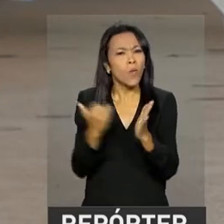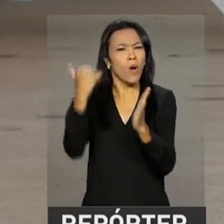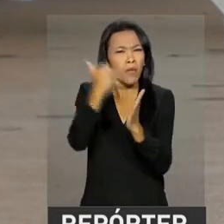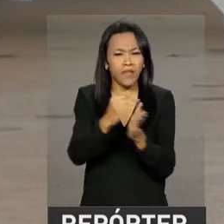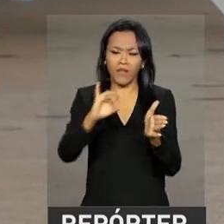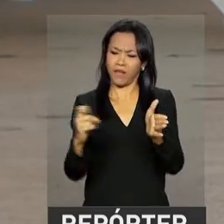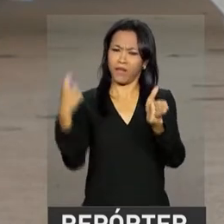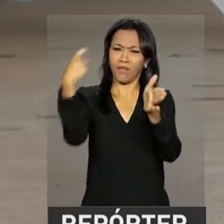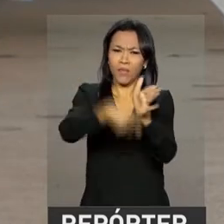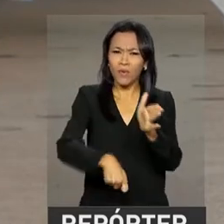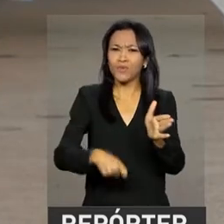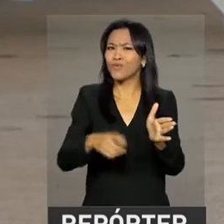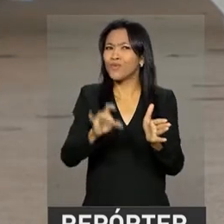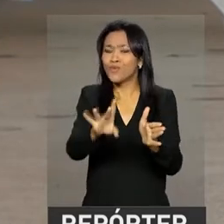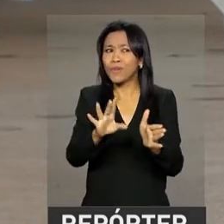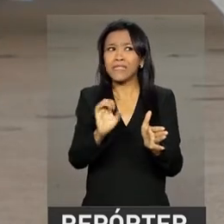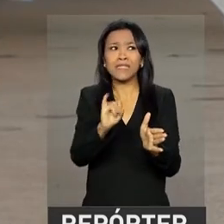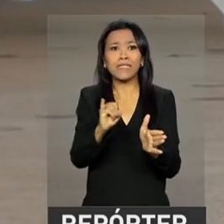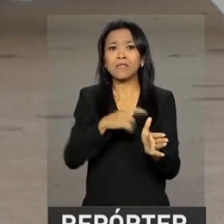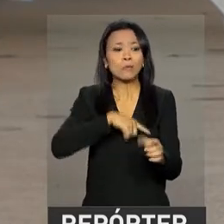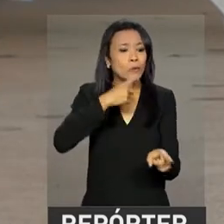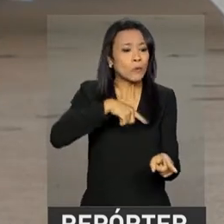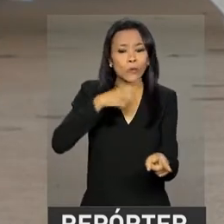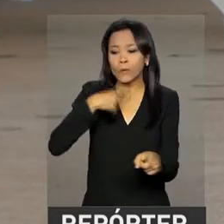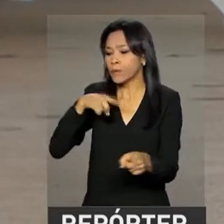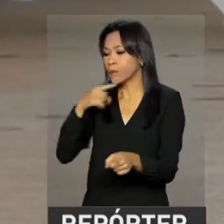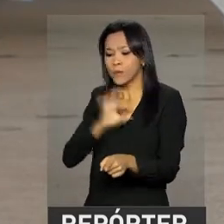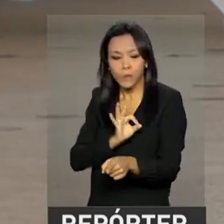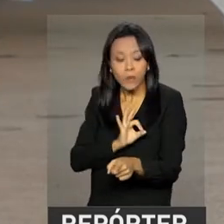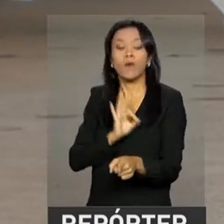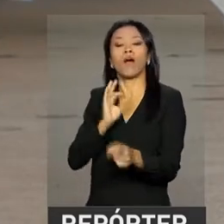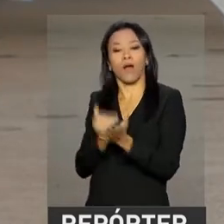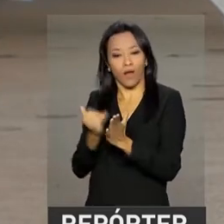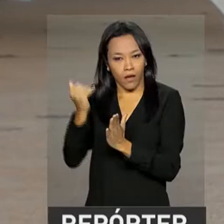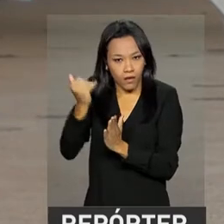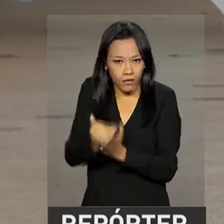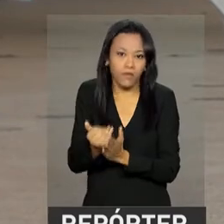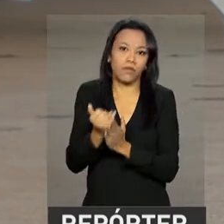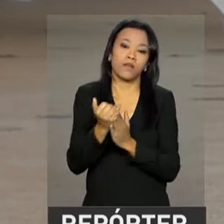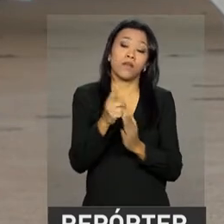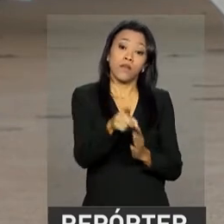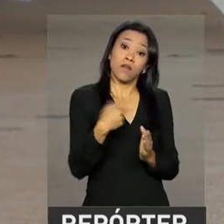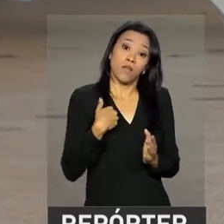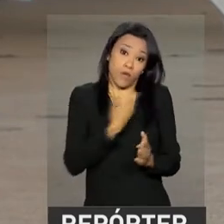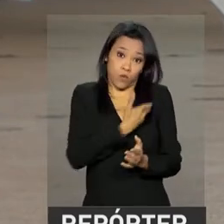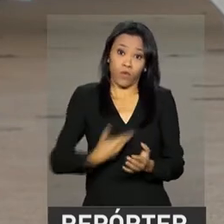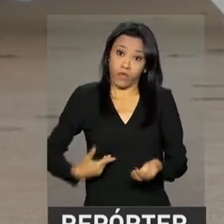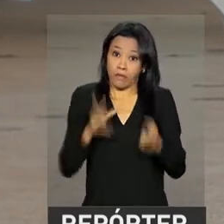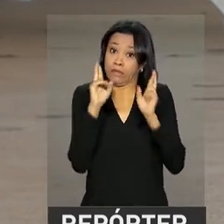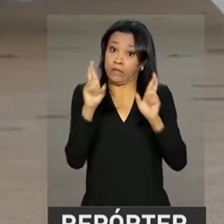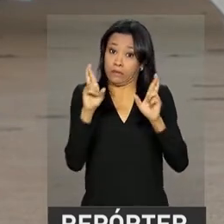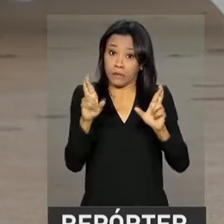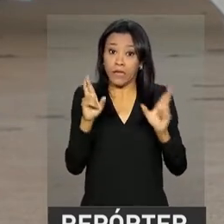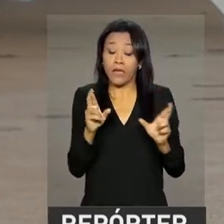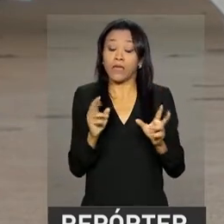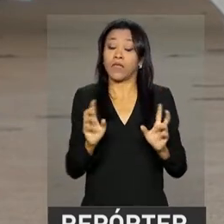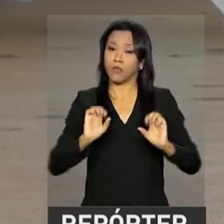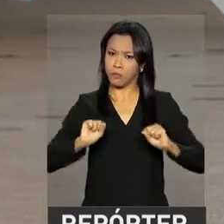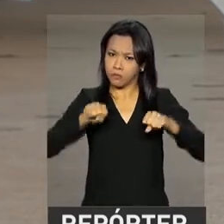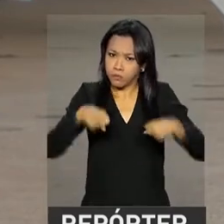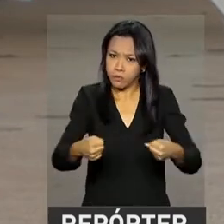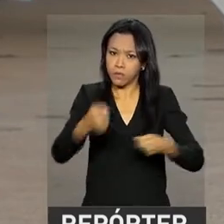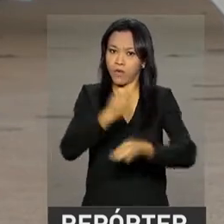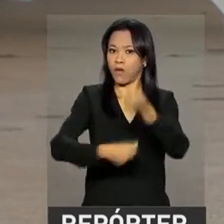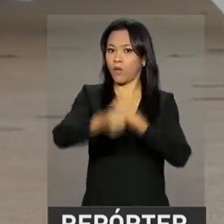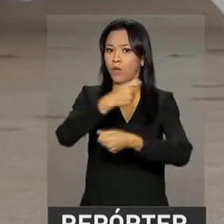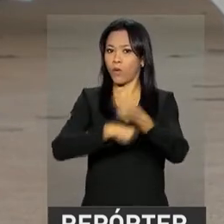impostos só em último caso. De acordo com o Henrique Meirelles, o governo espera que a retomada do crescimento econômico possa